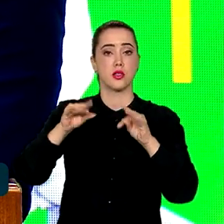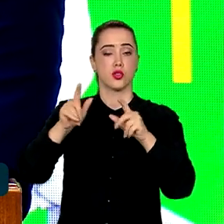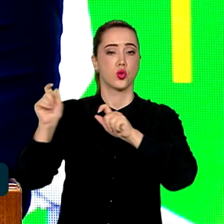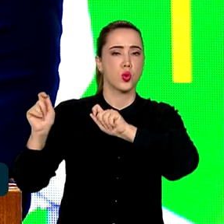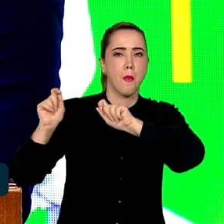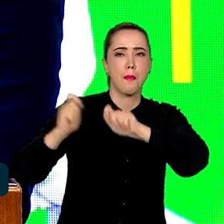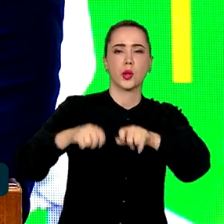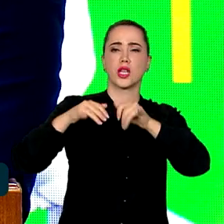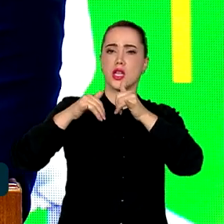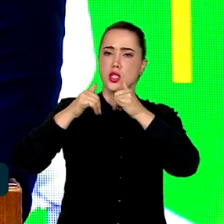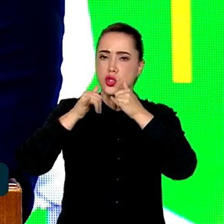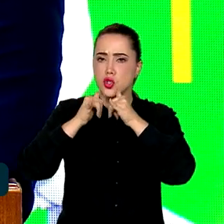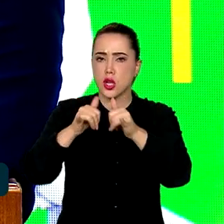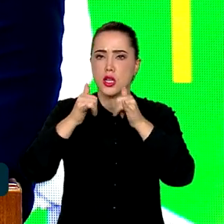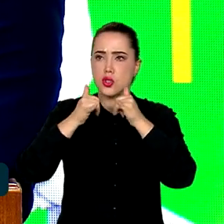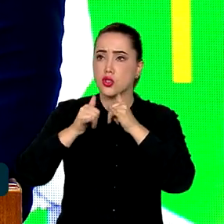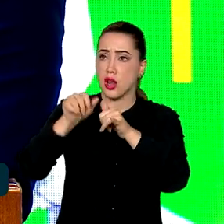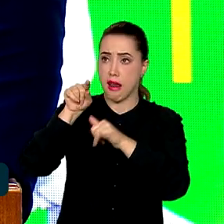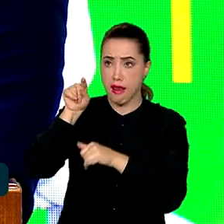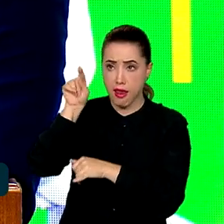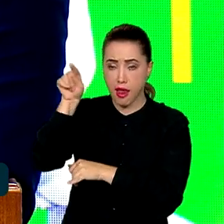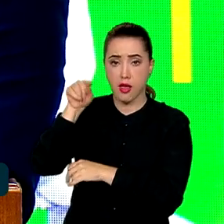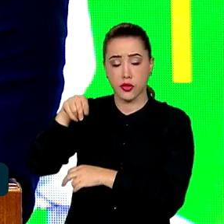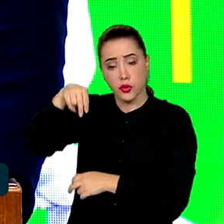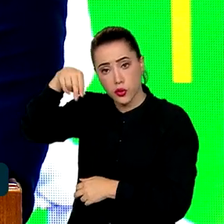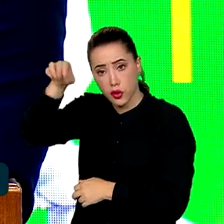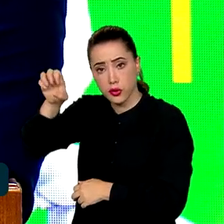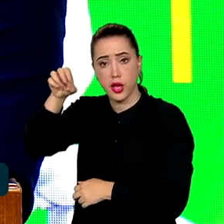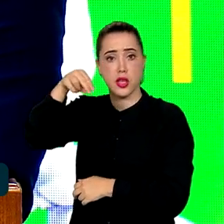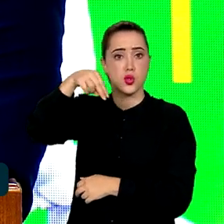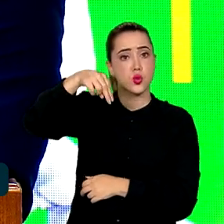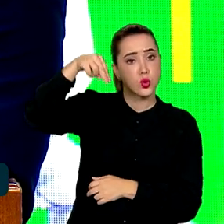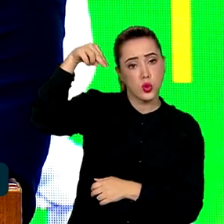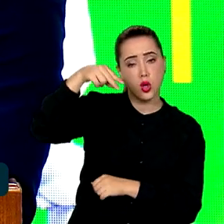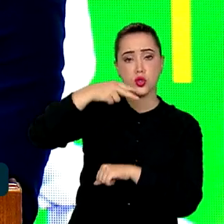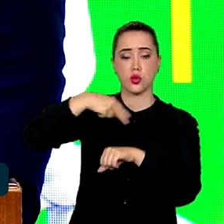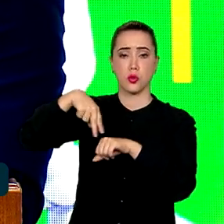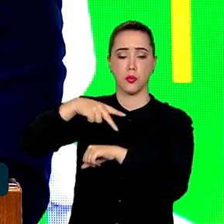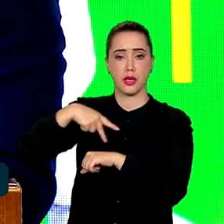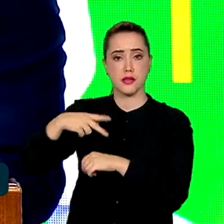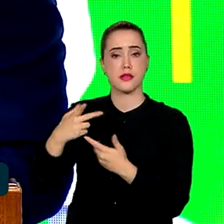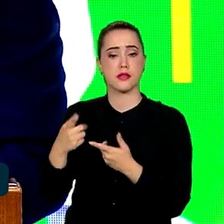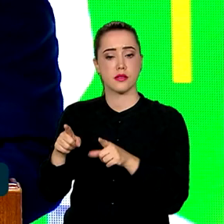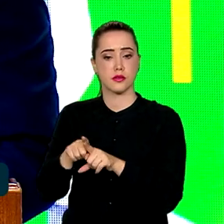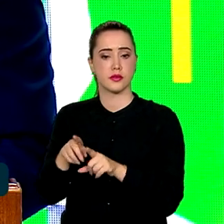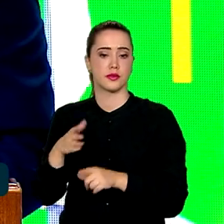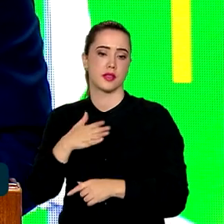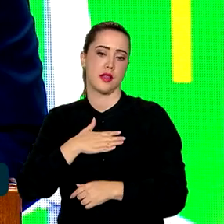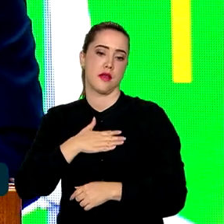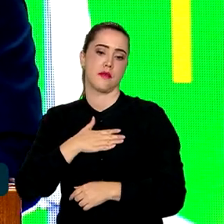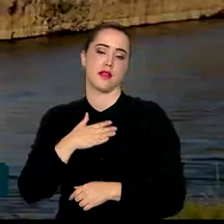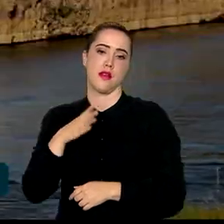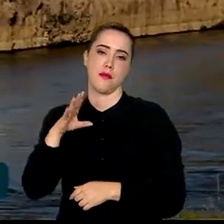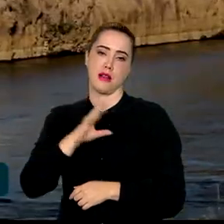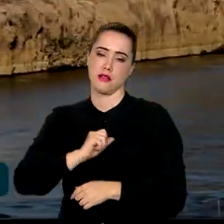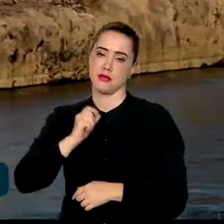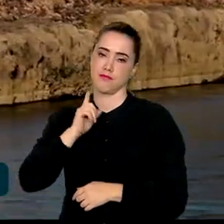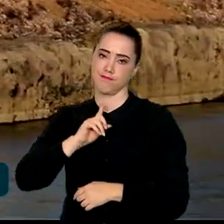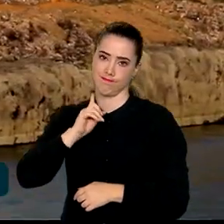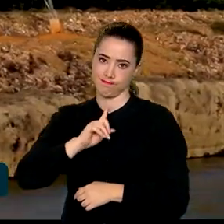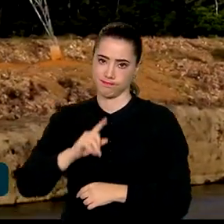o potencial energético nordestino do norte do país, do norte da minha querida Minas Gerais.